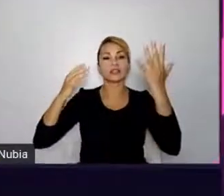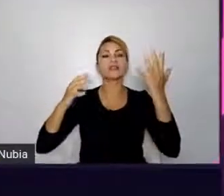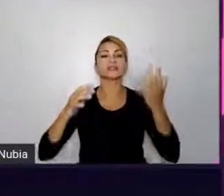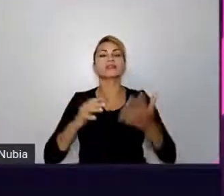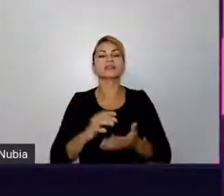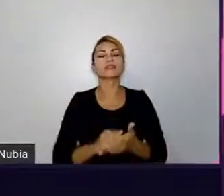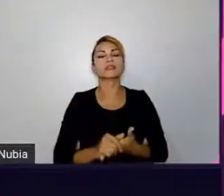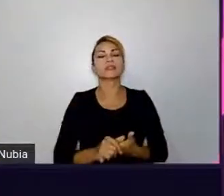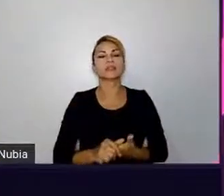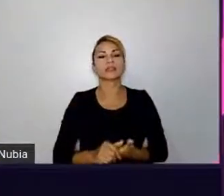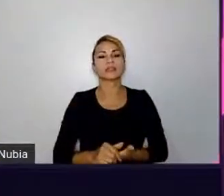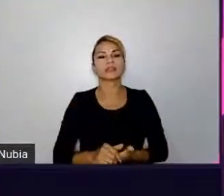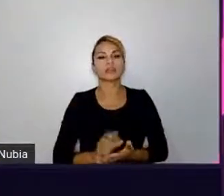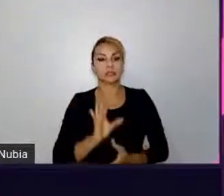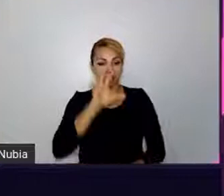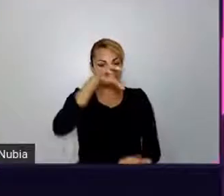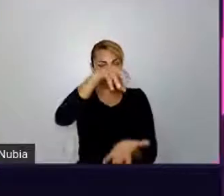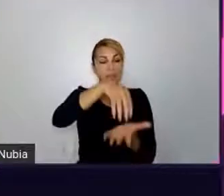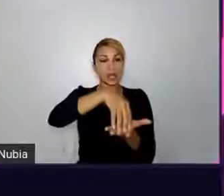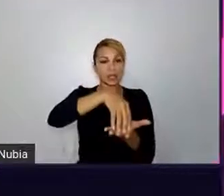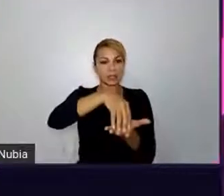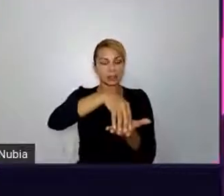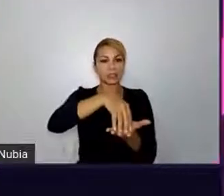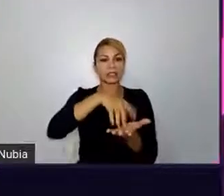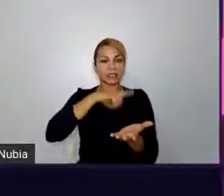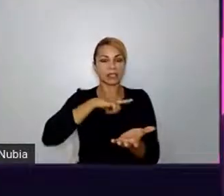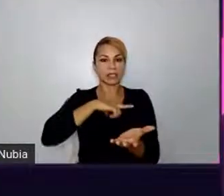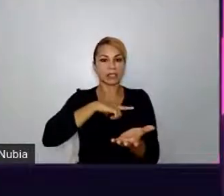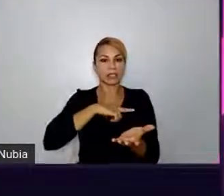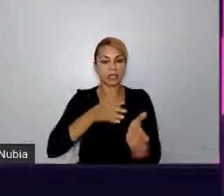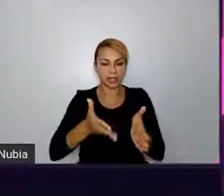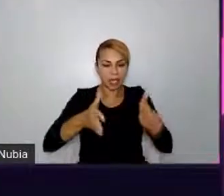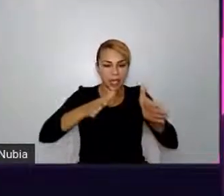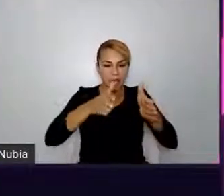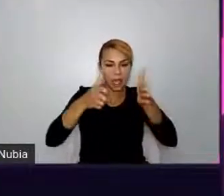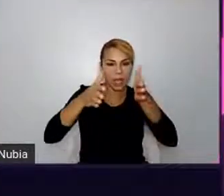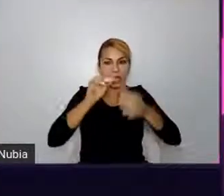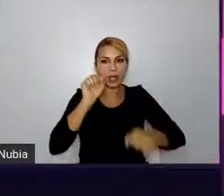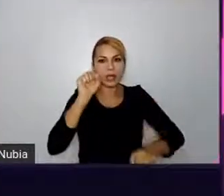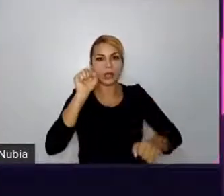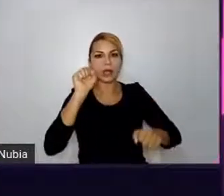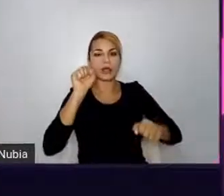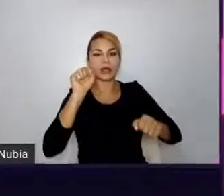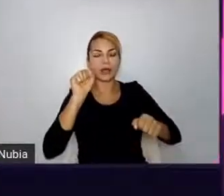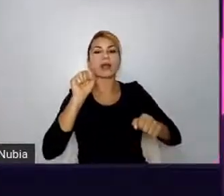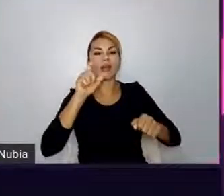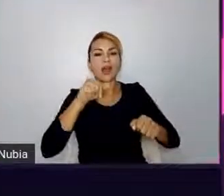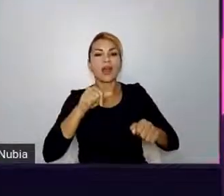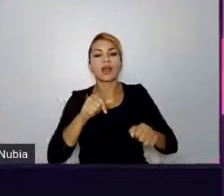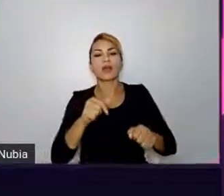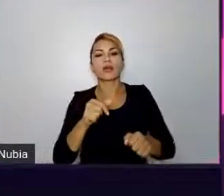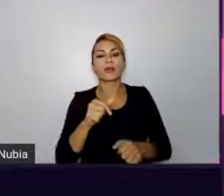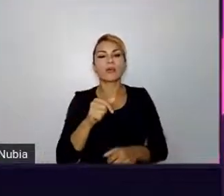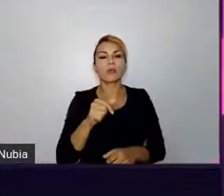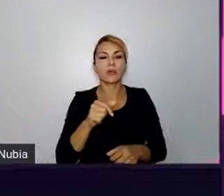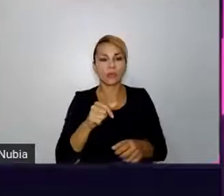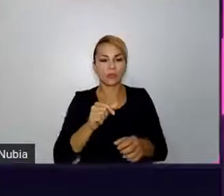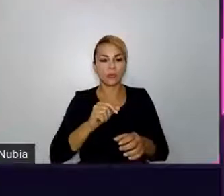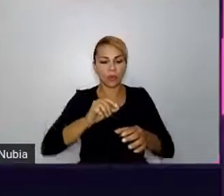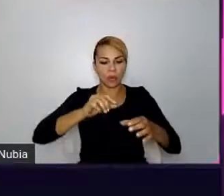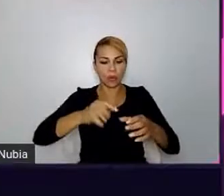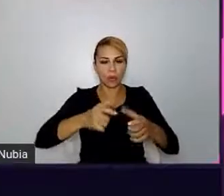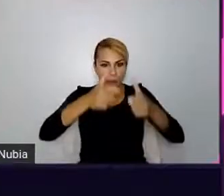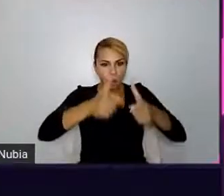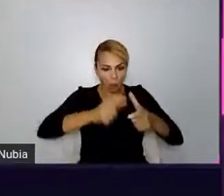E bem no meio dela tem um monumento bem interessante. Tem um buraco no chão tapado por um vidro. Assim, bem no meio da